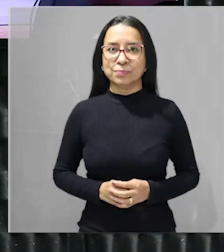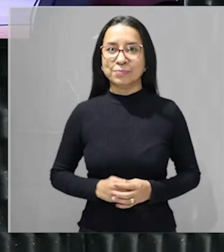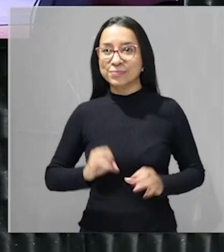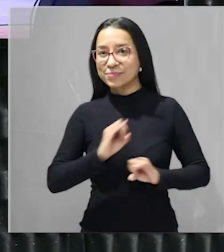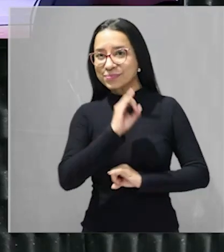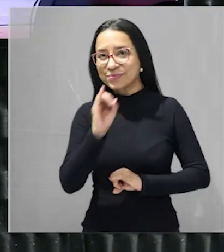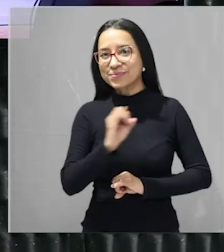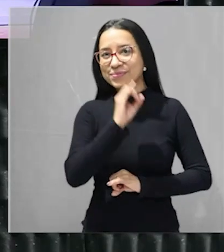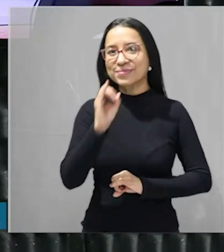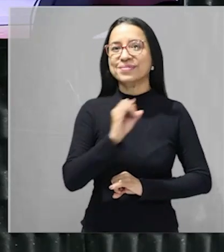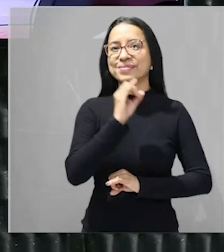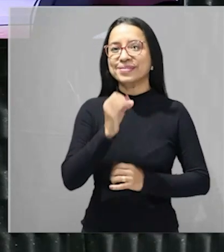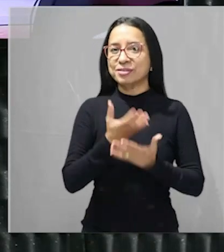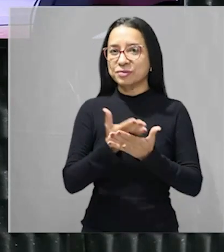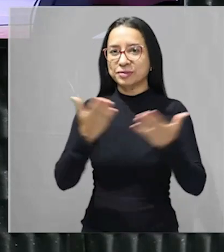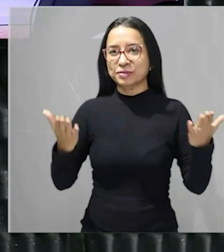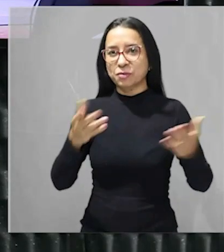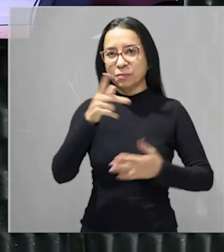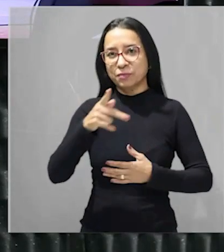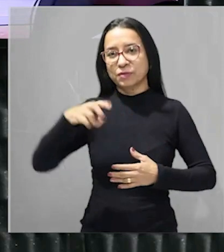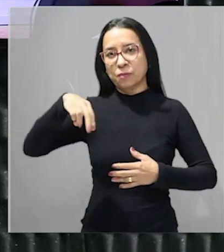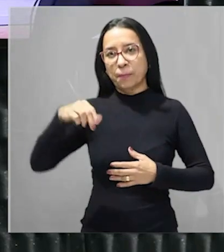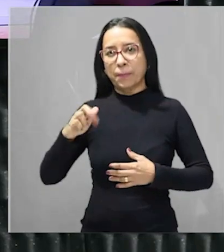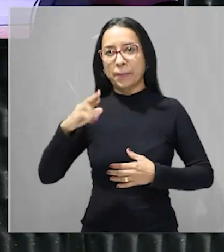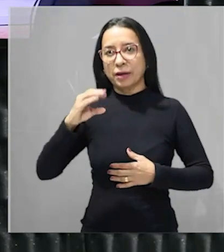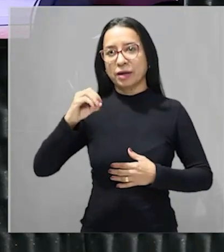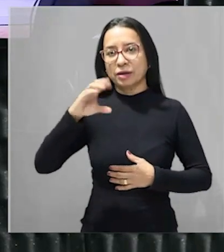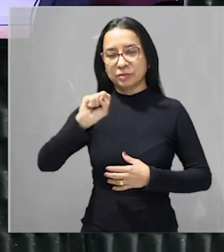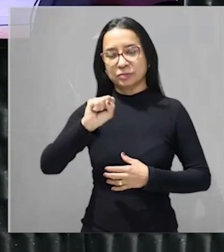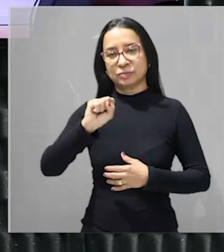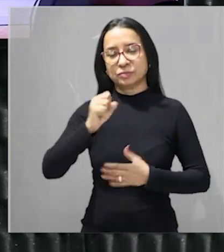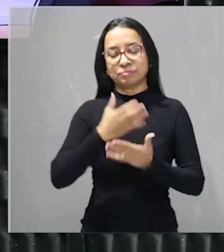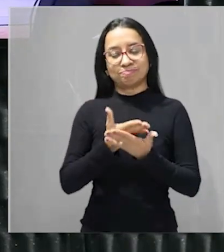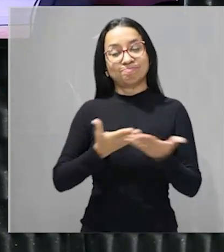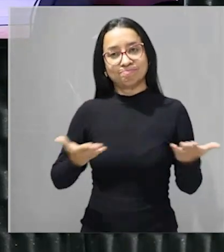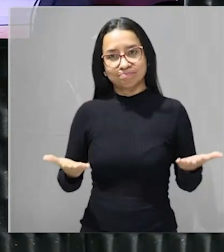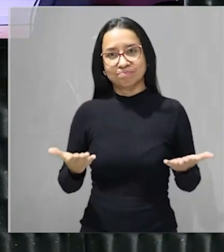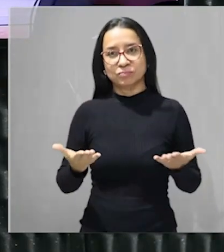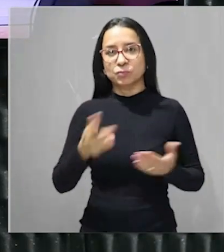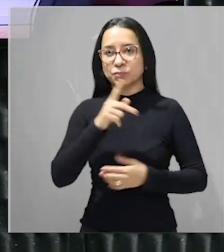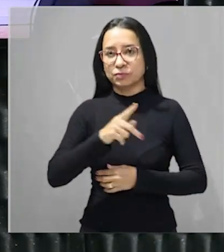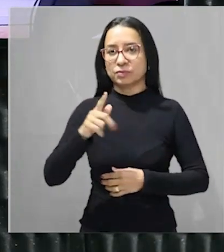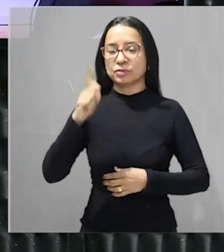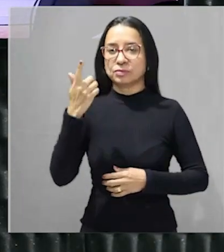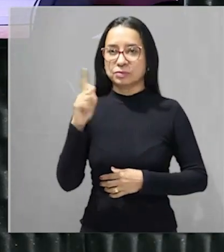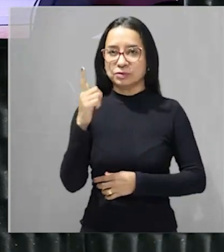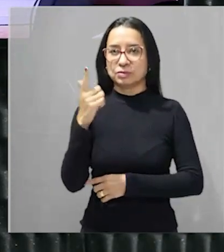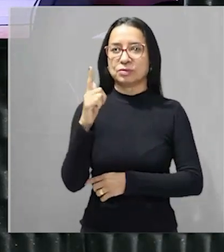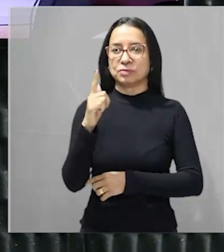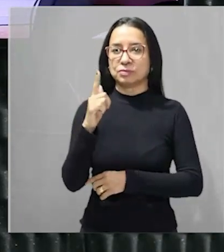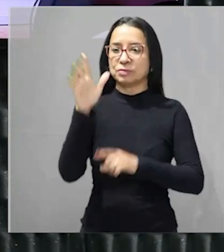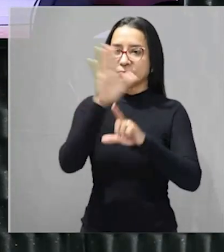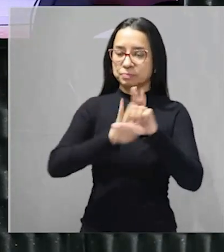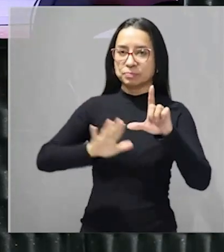salve salve galerinha professor Marcos do início da área sou teu professor de geografia da plataforma Gonçalves